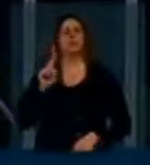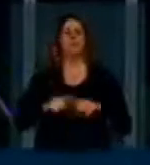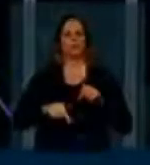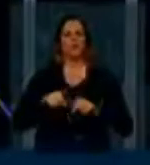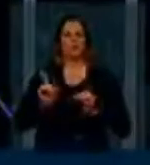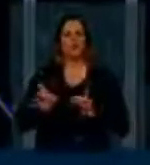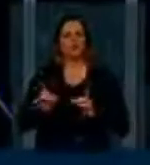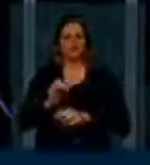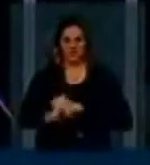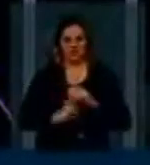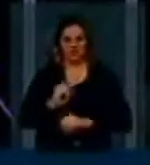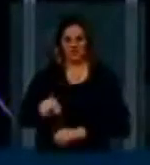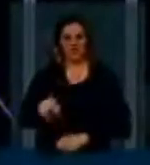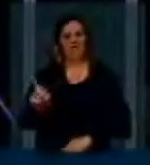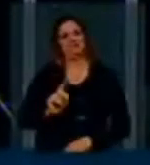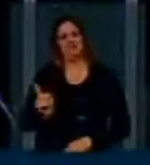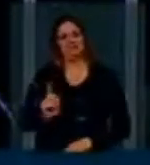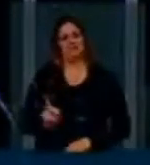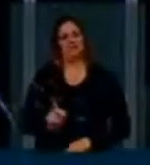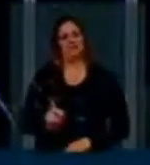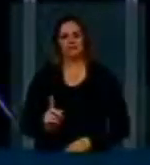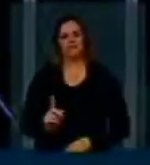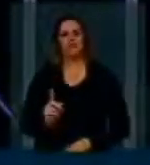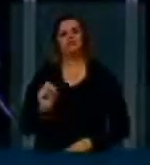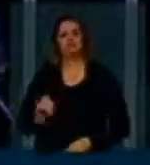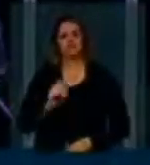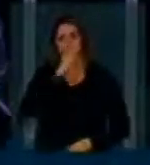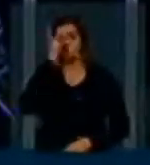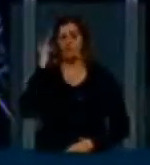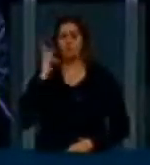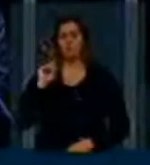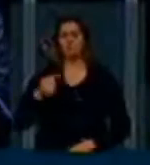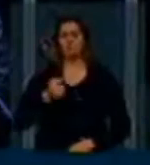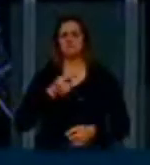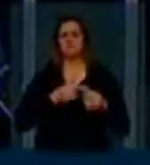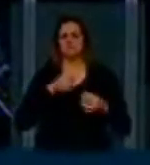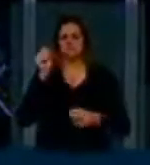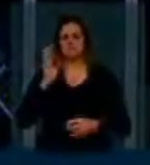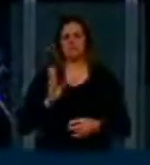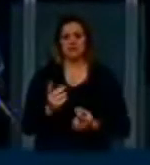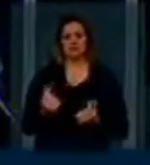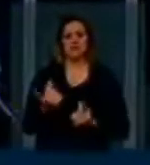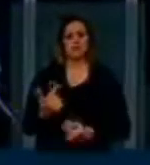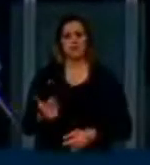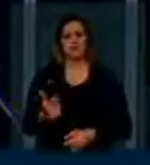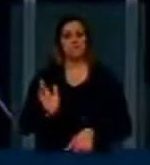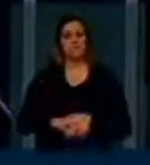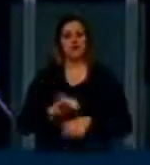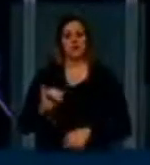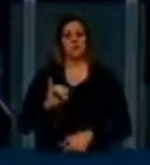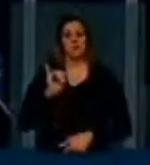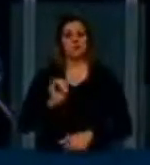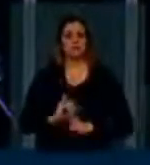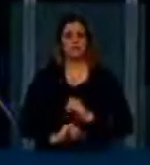Porque, no interior do Brasil, para quem não tem nenhum poder aquisitivo, é muito mais importante a internet,